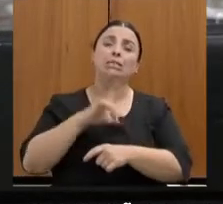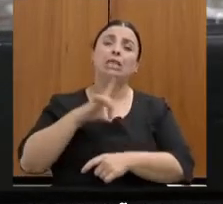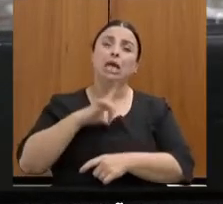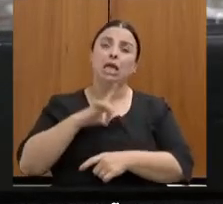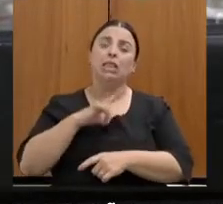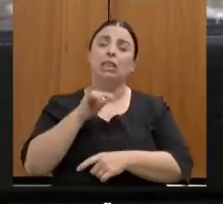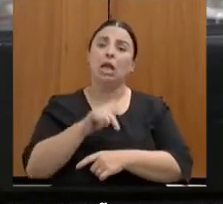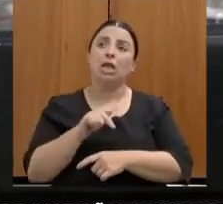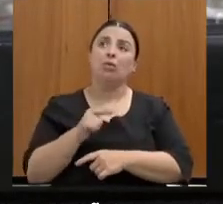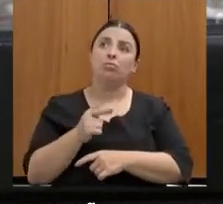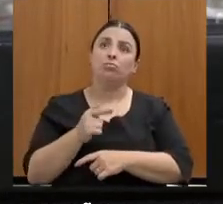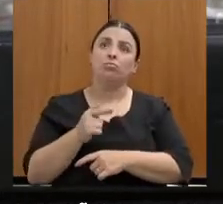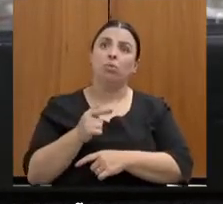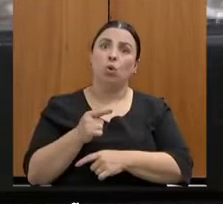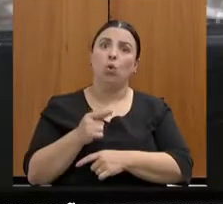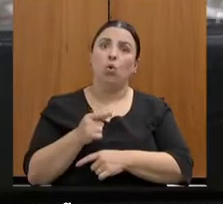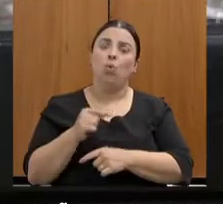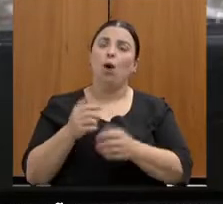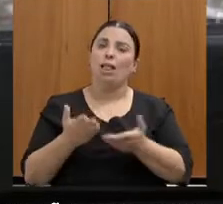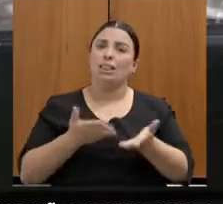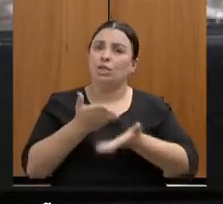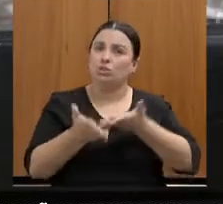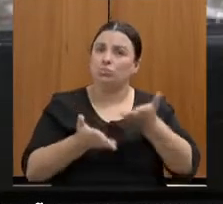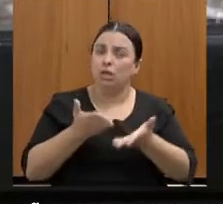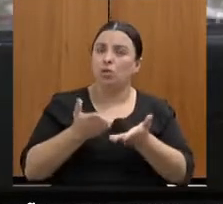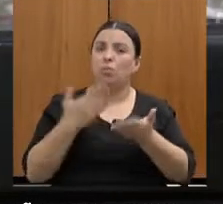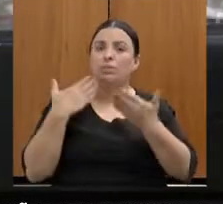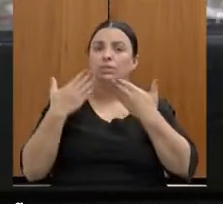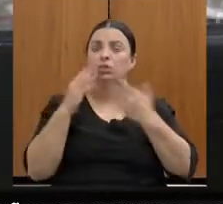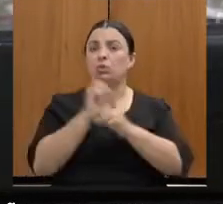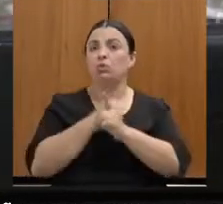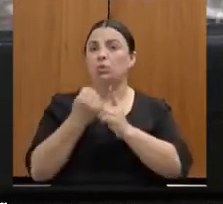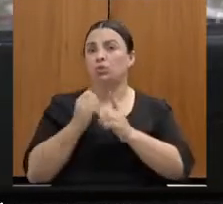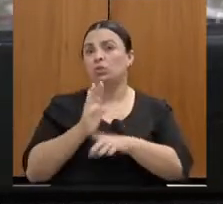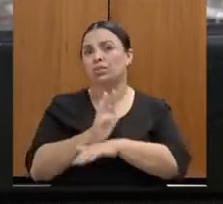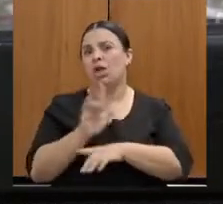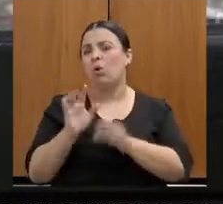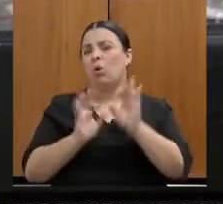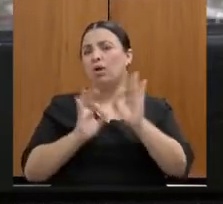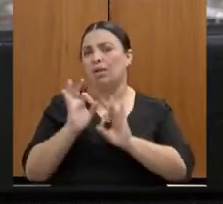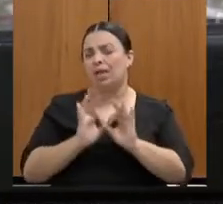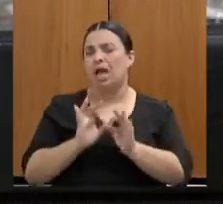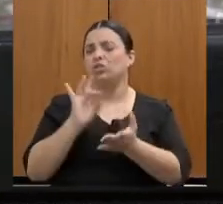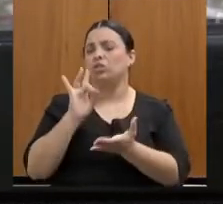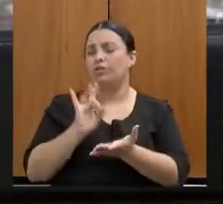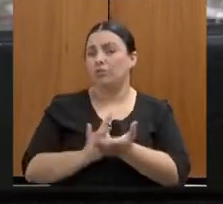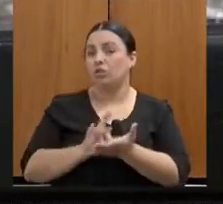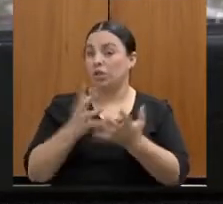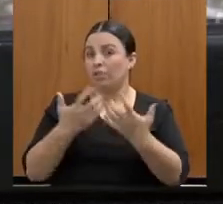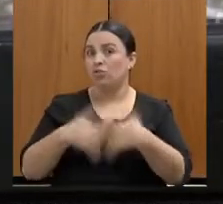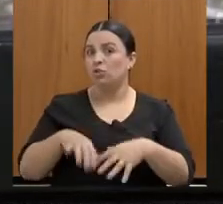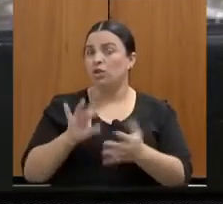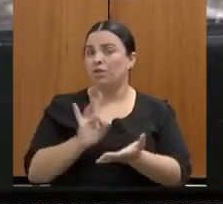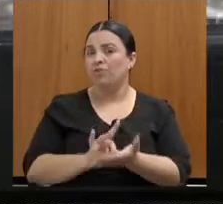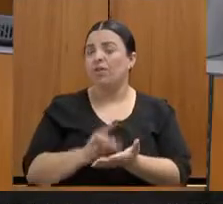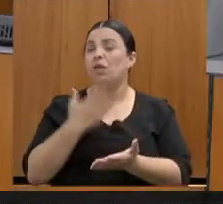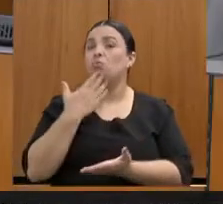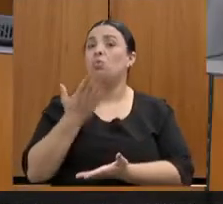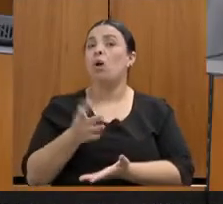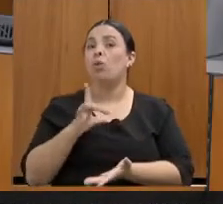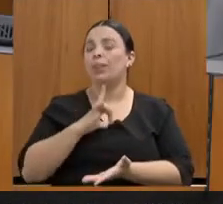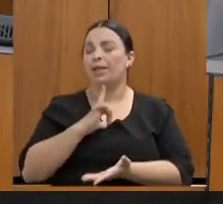como uma unidade que tem um atendimento psicossocial organizado, constituído e que funciona no nosso Estado?